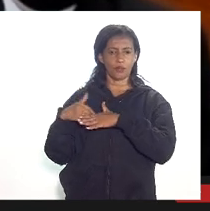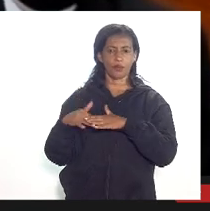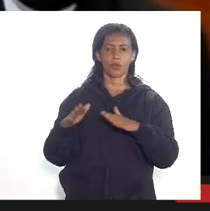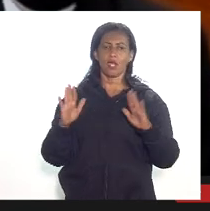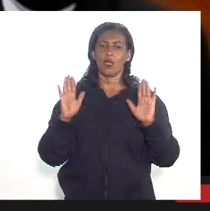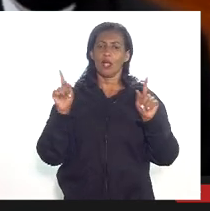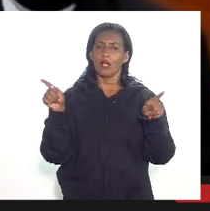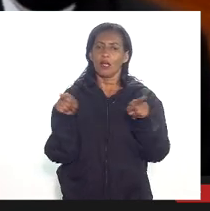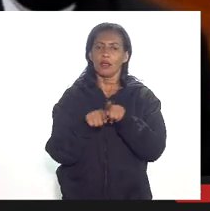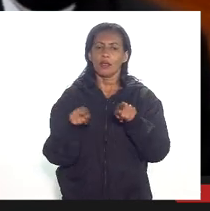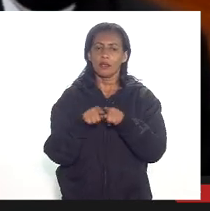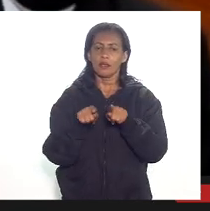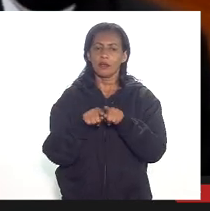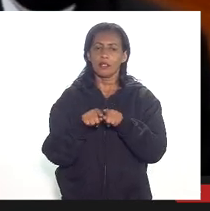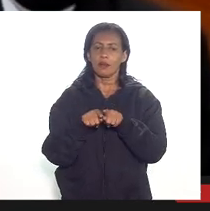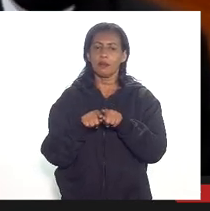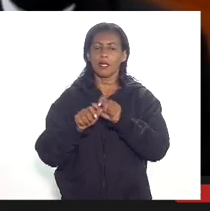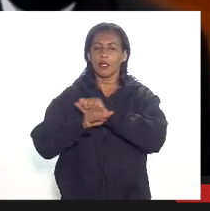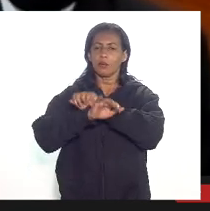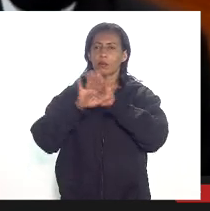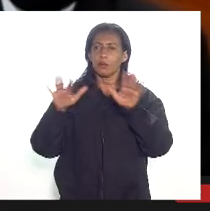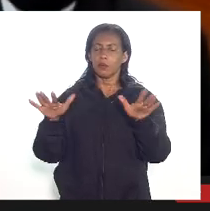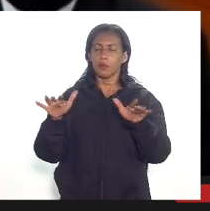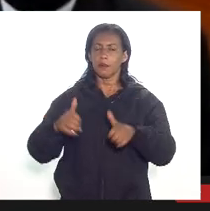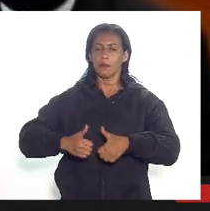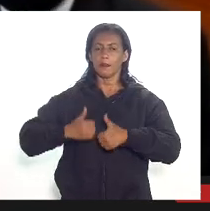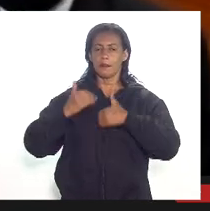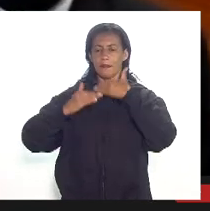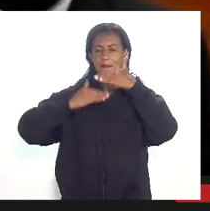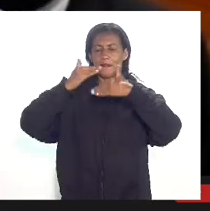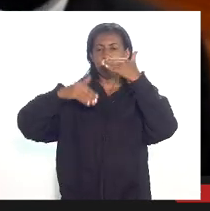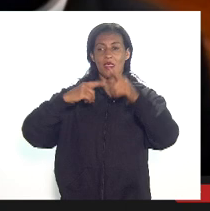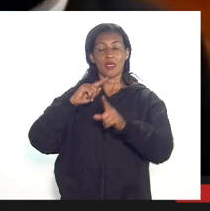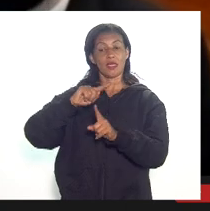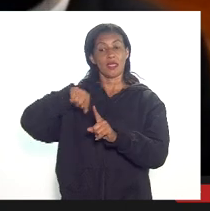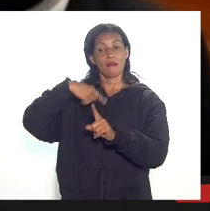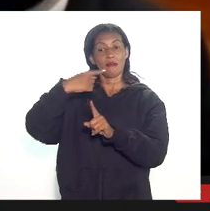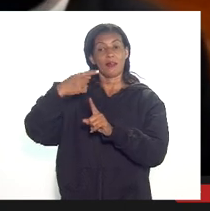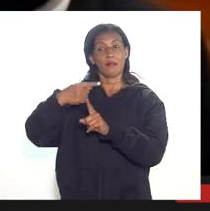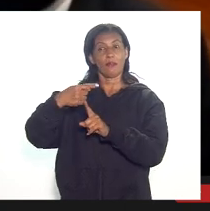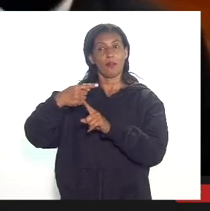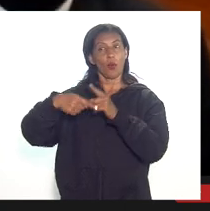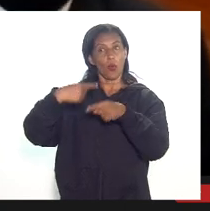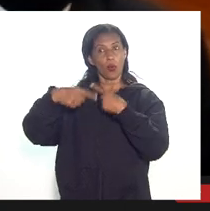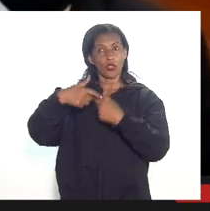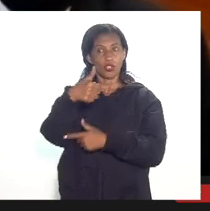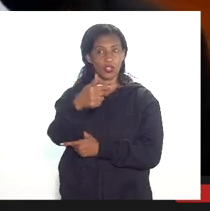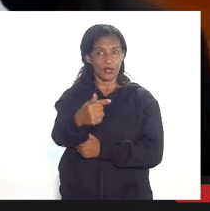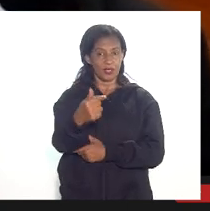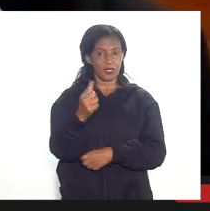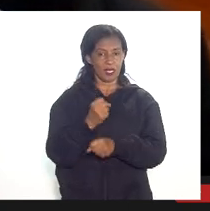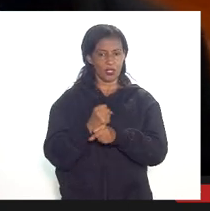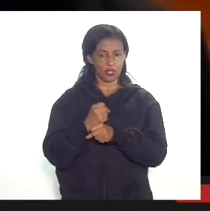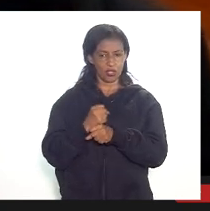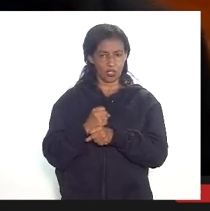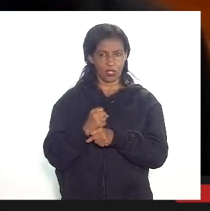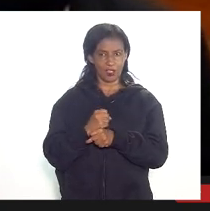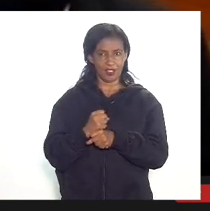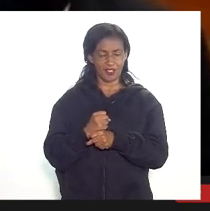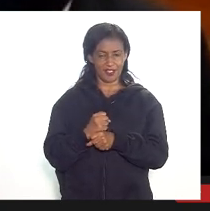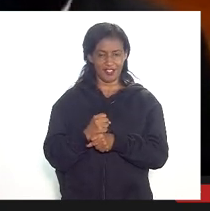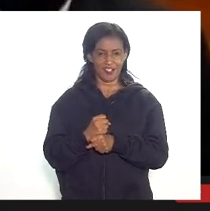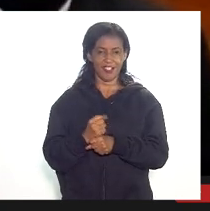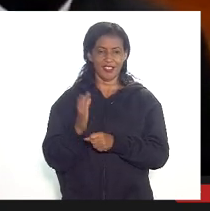também seja aprimorada mais ainda depois de 7 anos inclusive nós já deixamos isso registrado